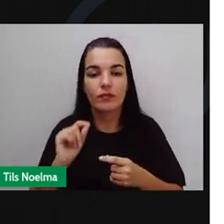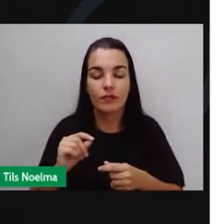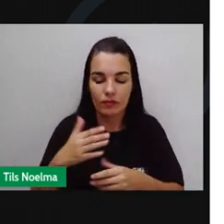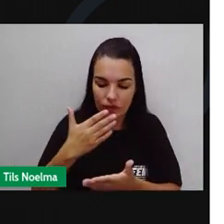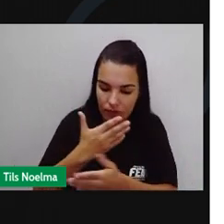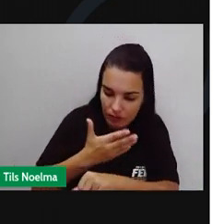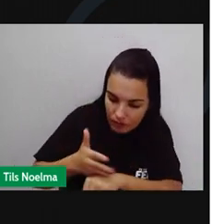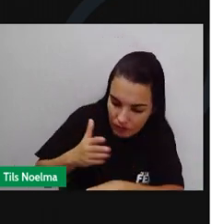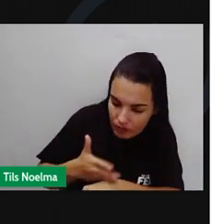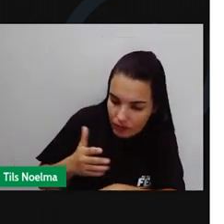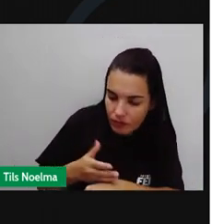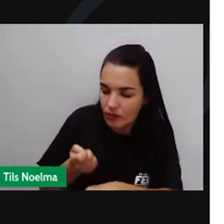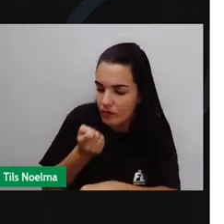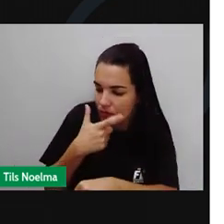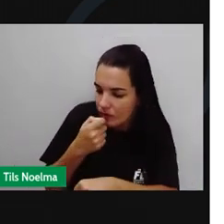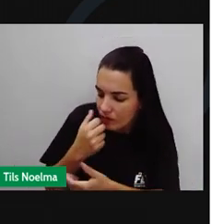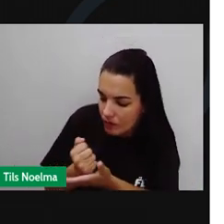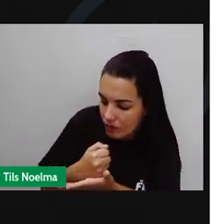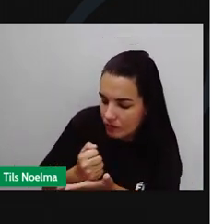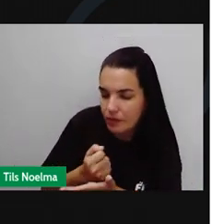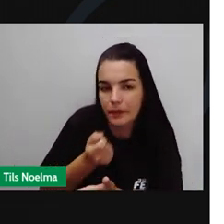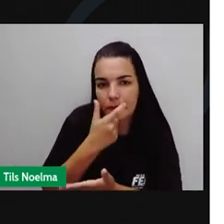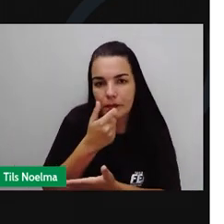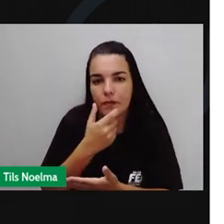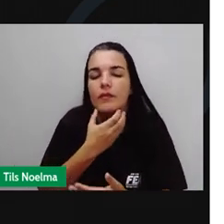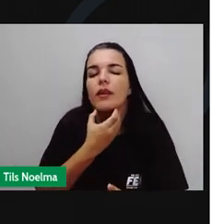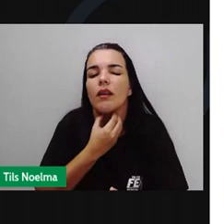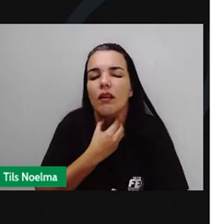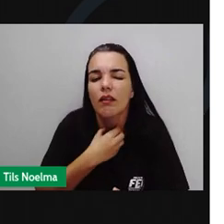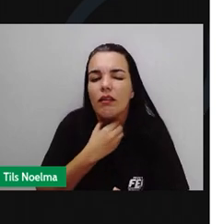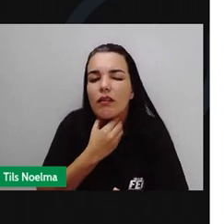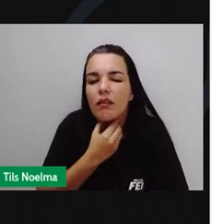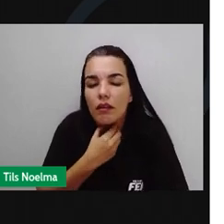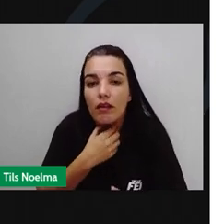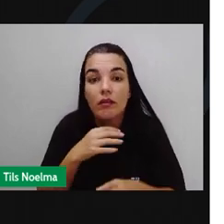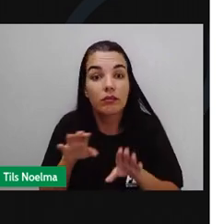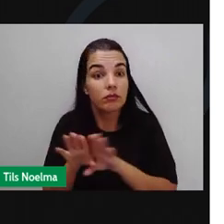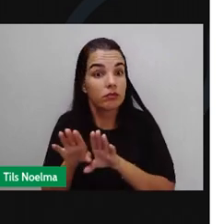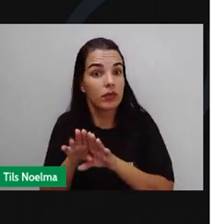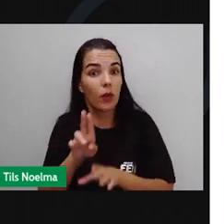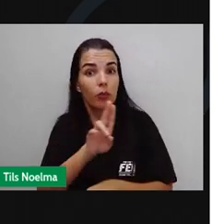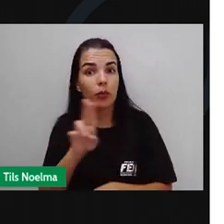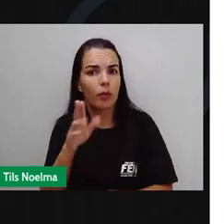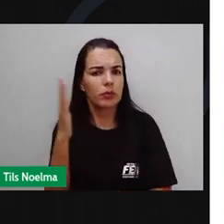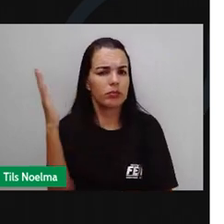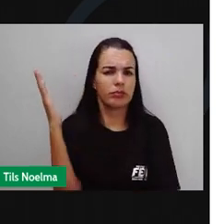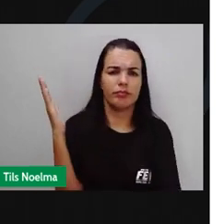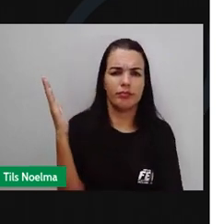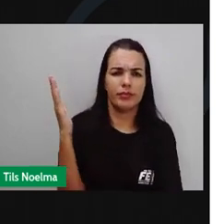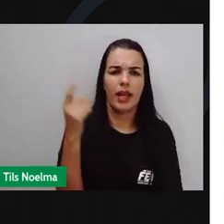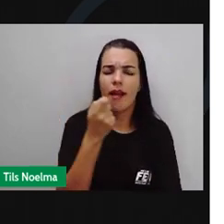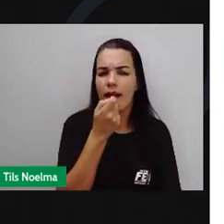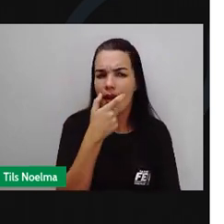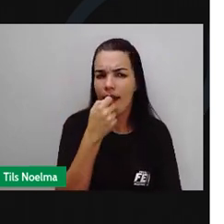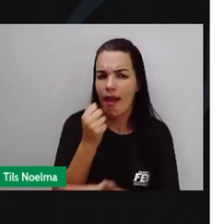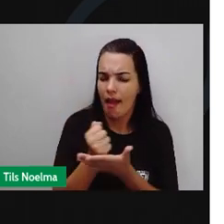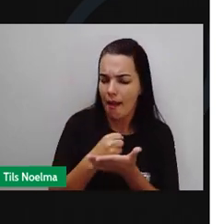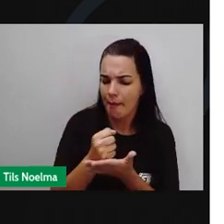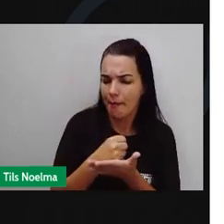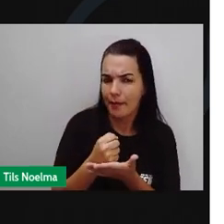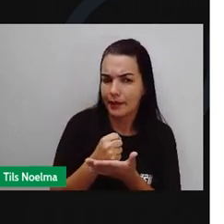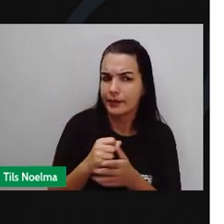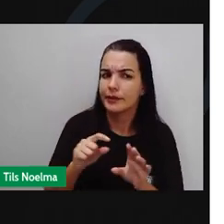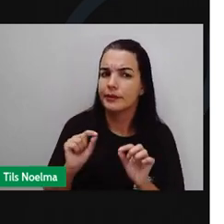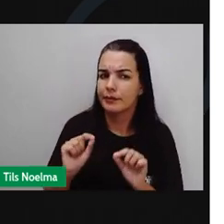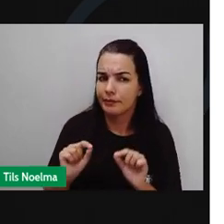tratamento é feito com o uso de antibióticos. Antibióticos Os antibióticos são medicamentos